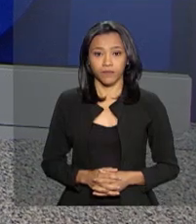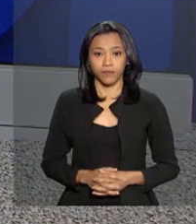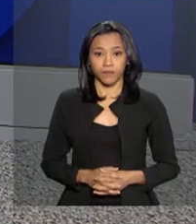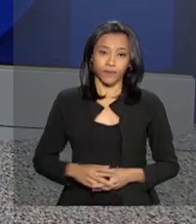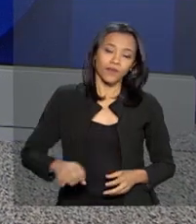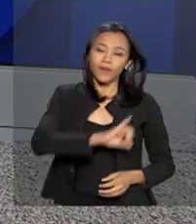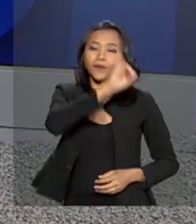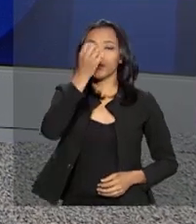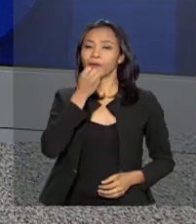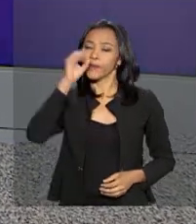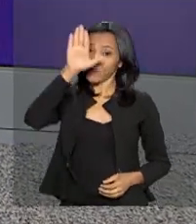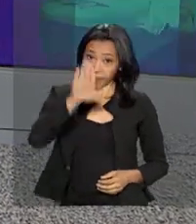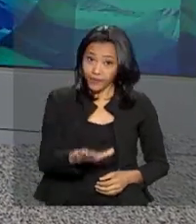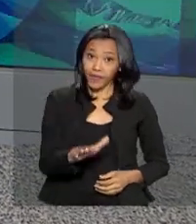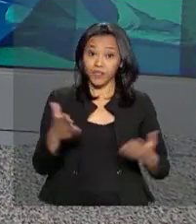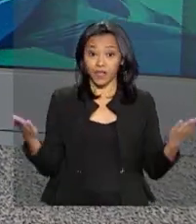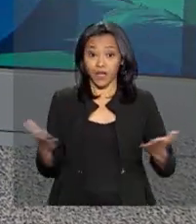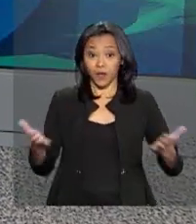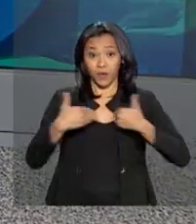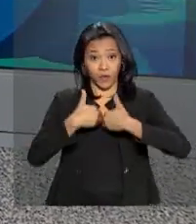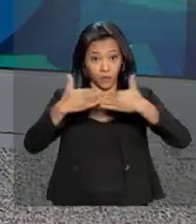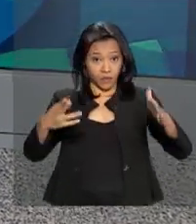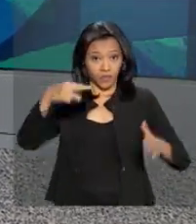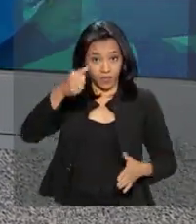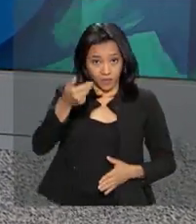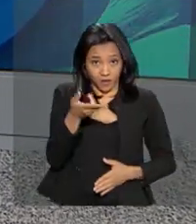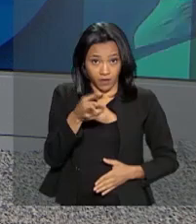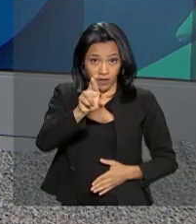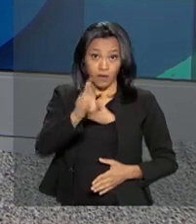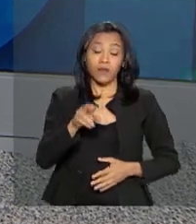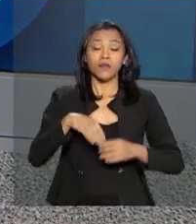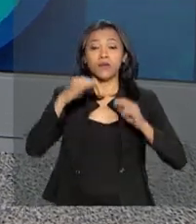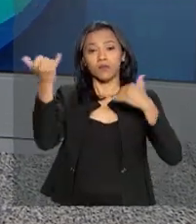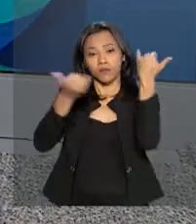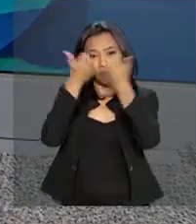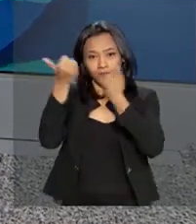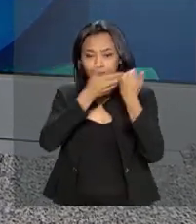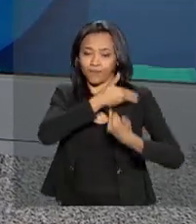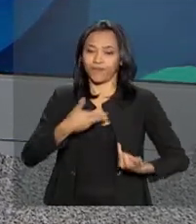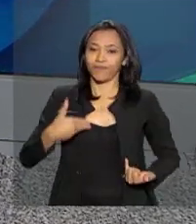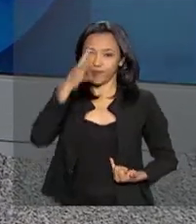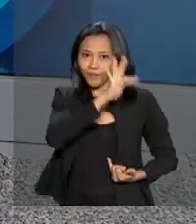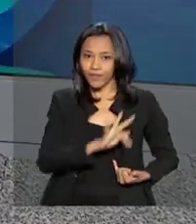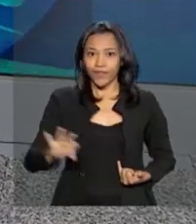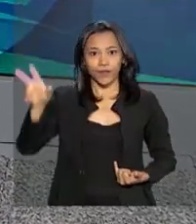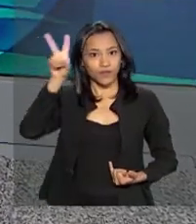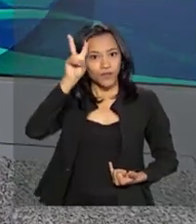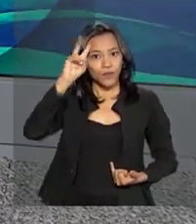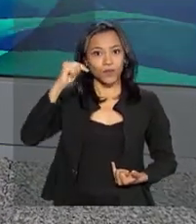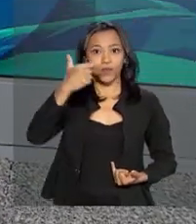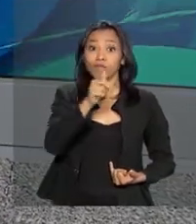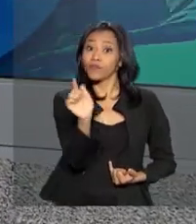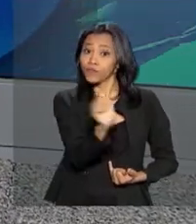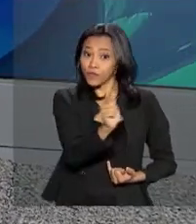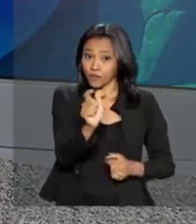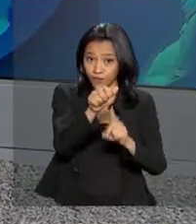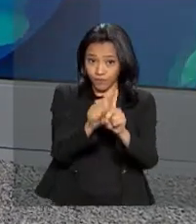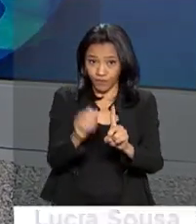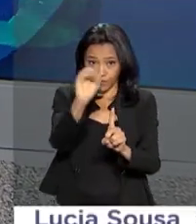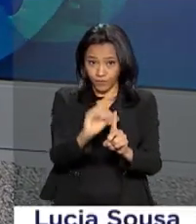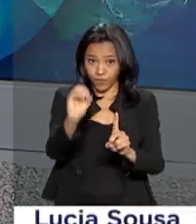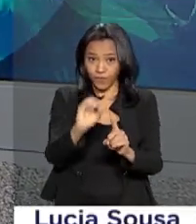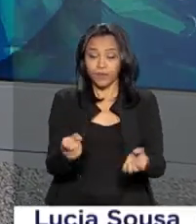Olá, boa tarde. Começa agora o repórter NBR com as notícias do governo federal desta segunda-feira, 22 de outubro.